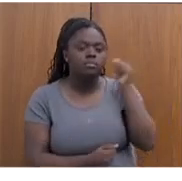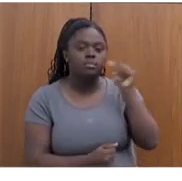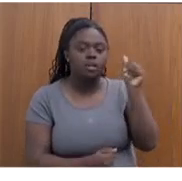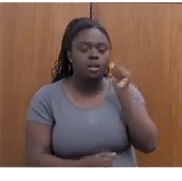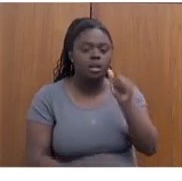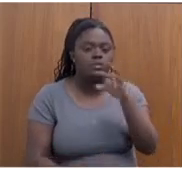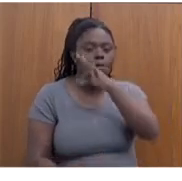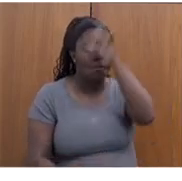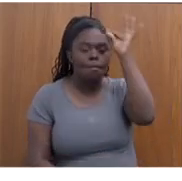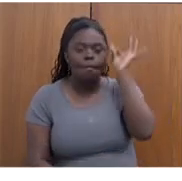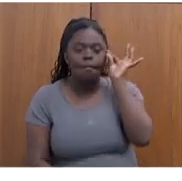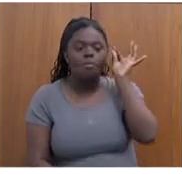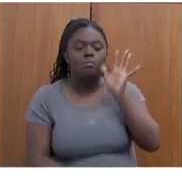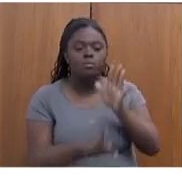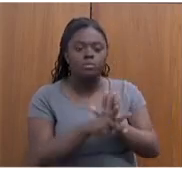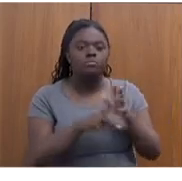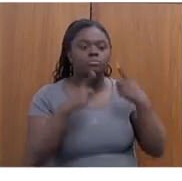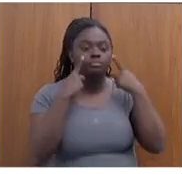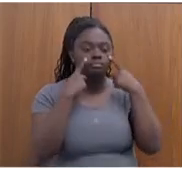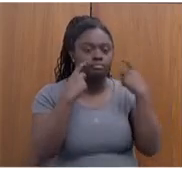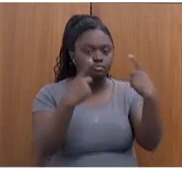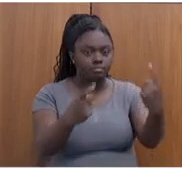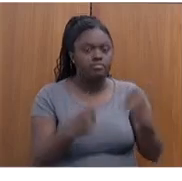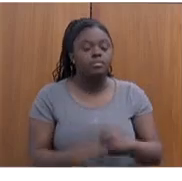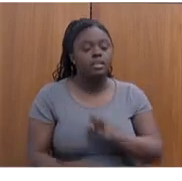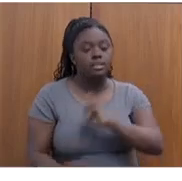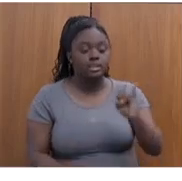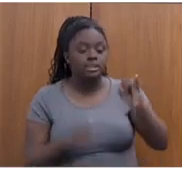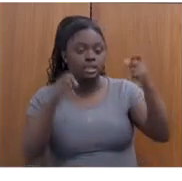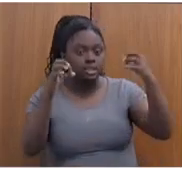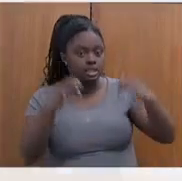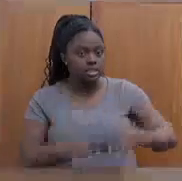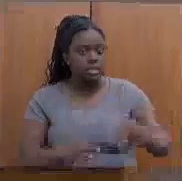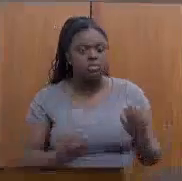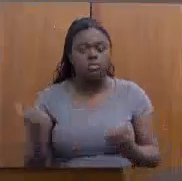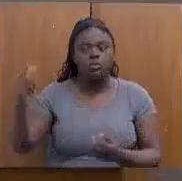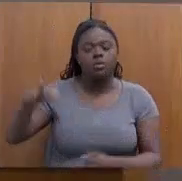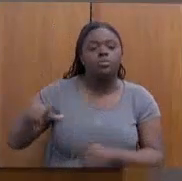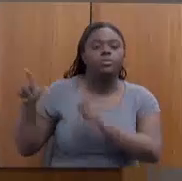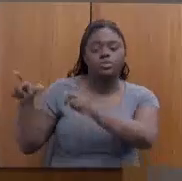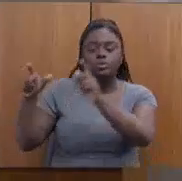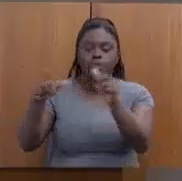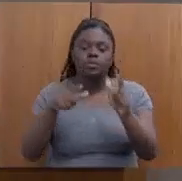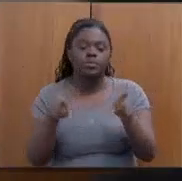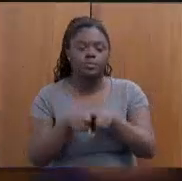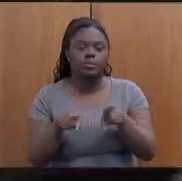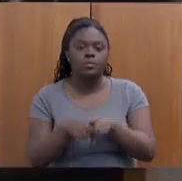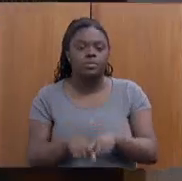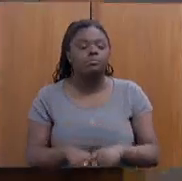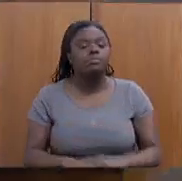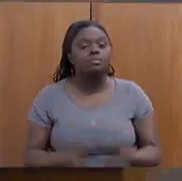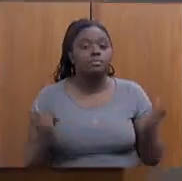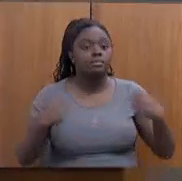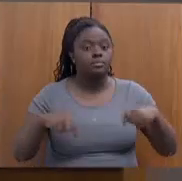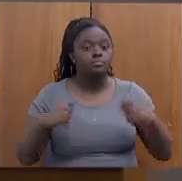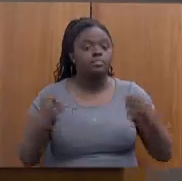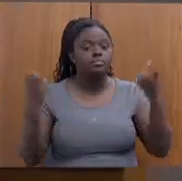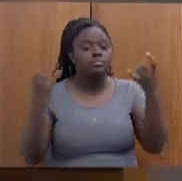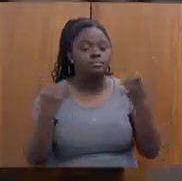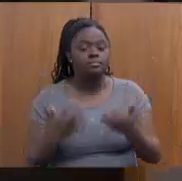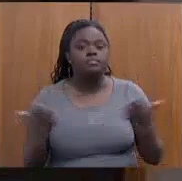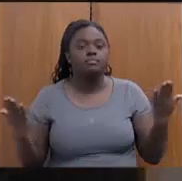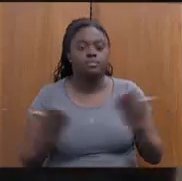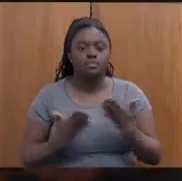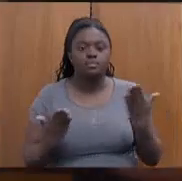delegacia de contagem. Se isso der certo, ampliamos para outras delegacias. E eu também não posso deixar de falar que o CERNA